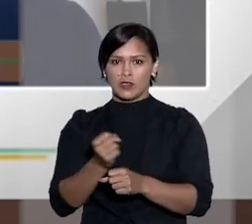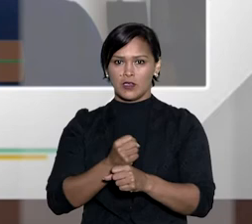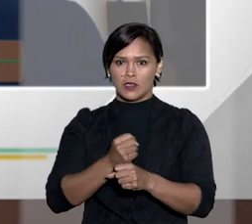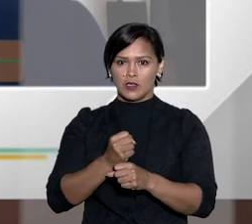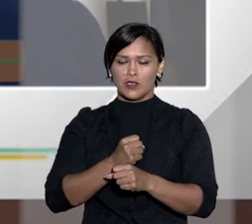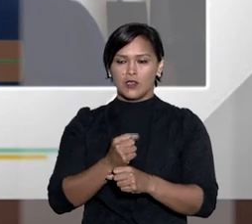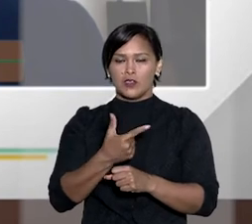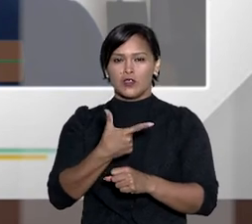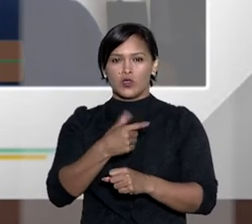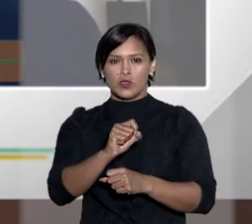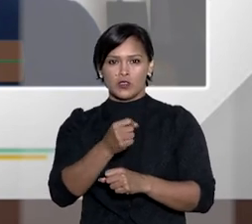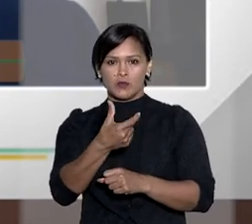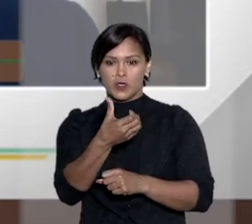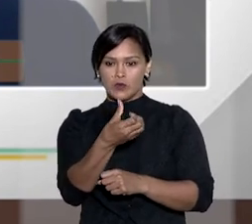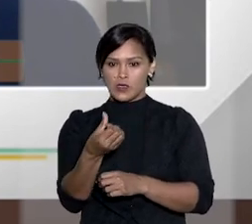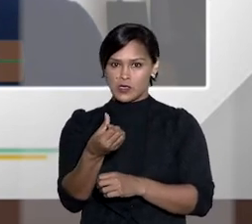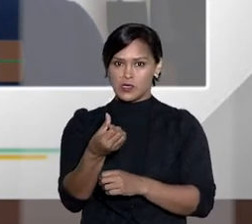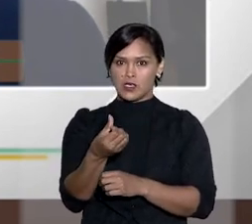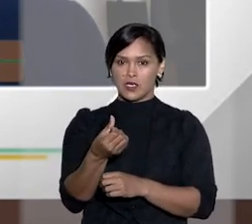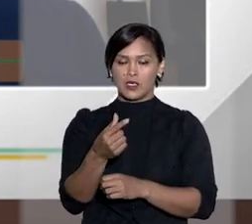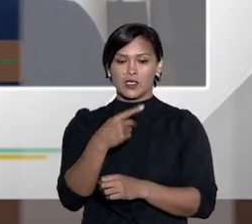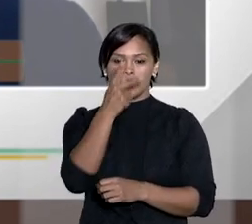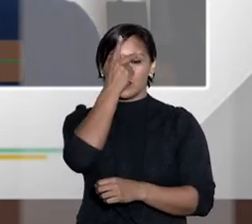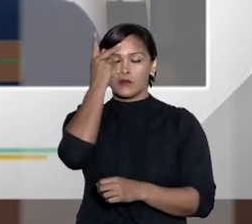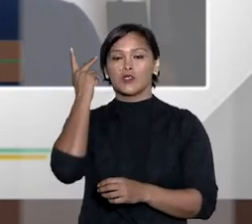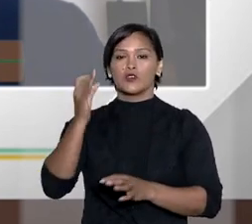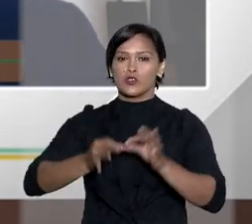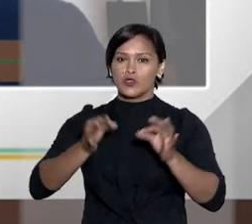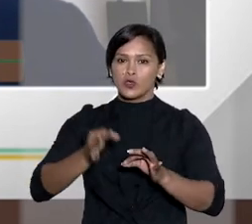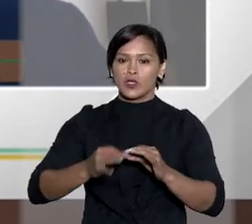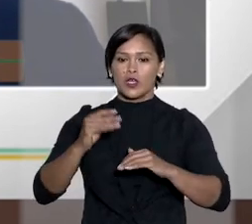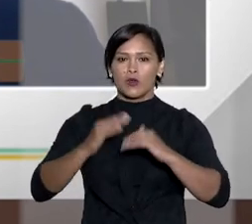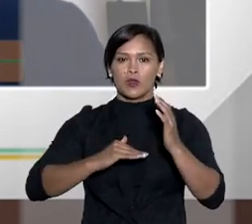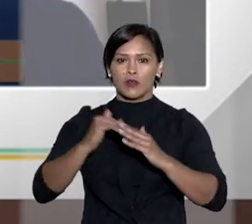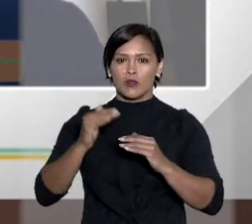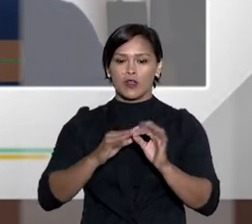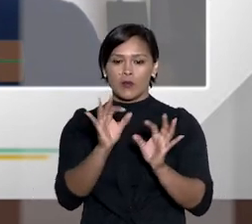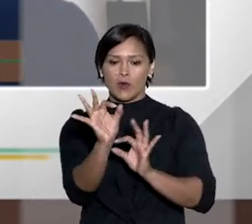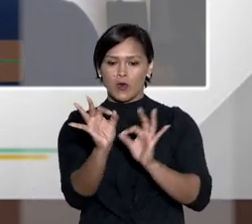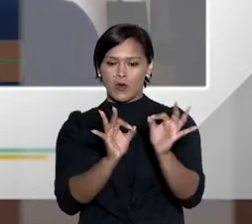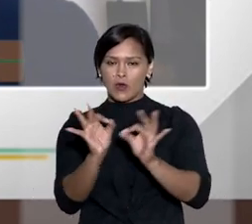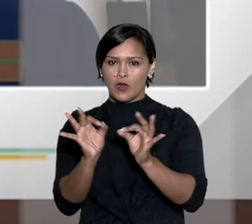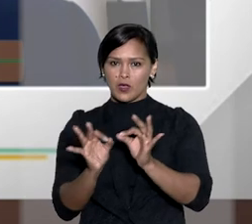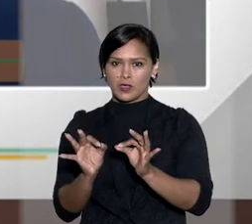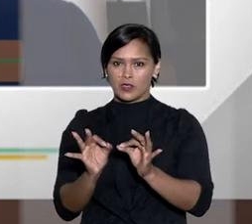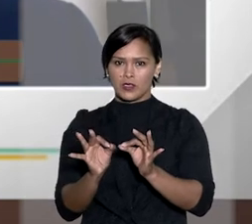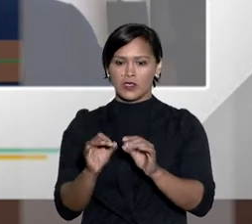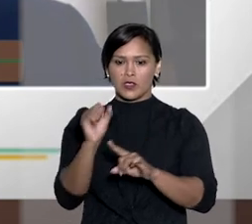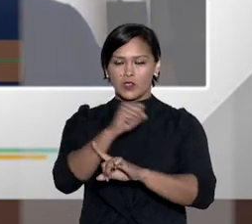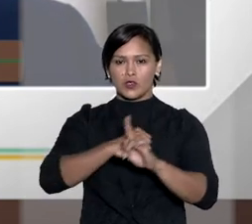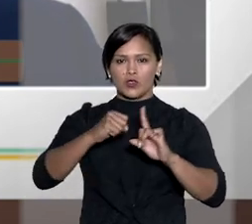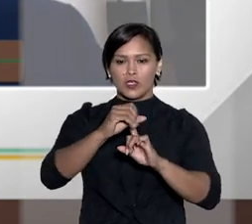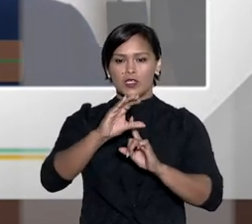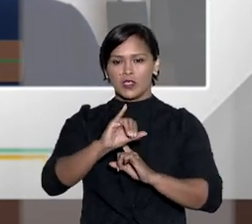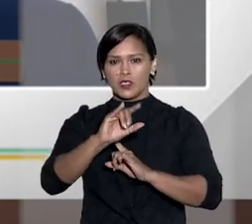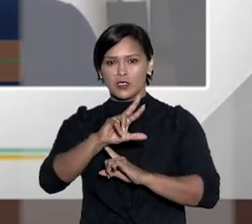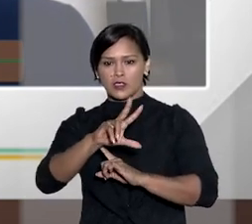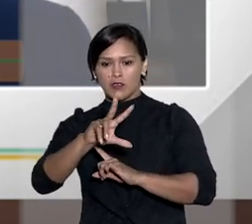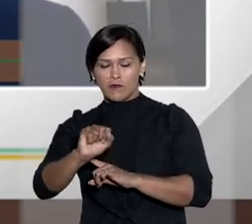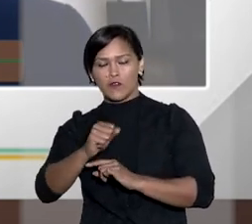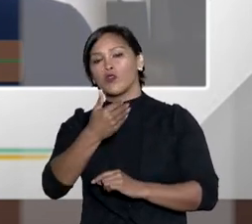número 123 de 2006 as pessoas jurídicas qualificadas como